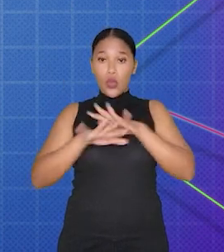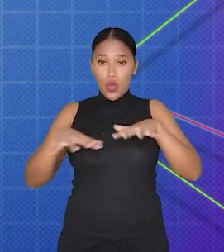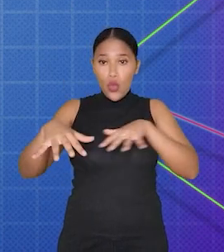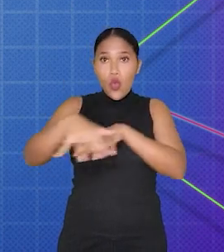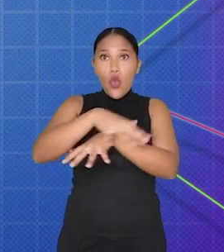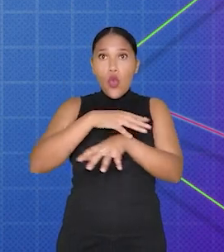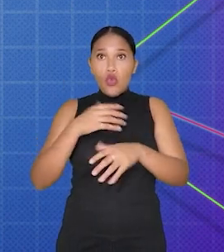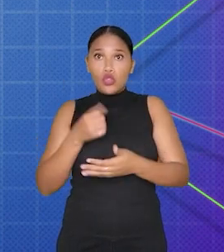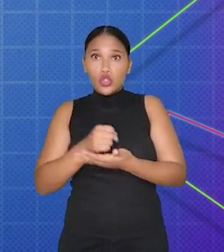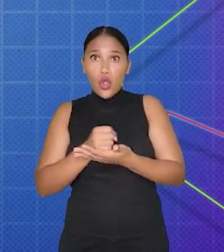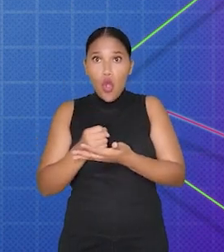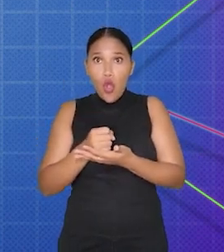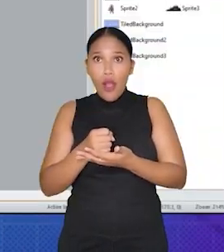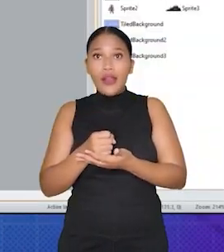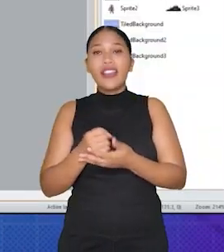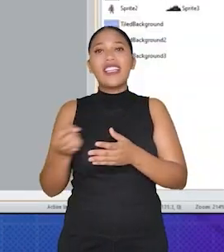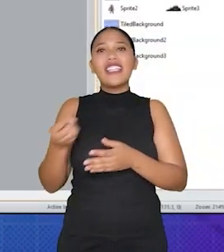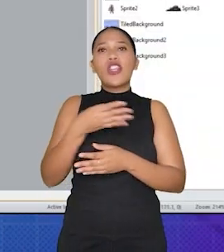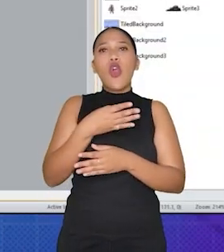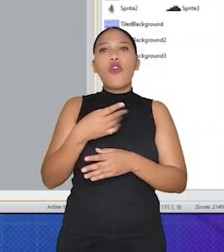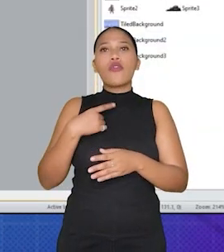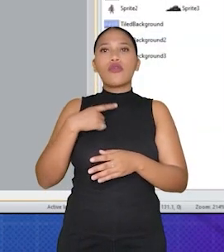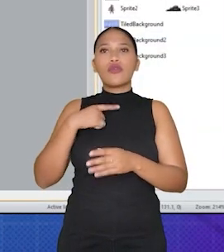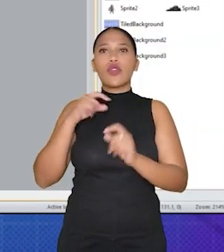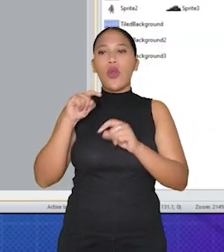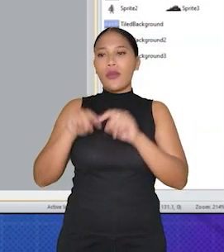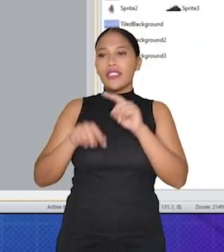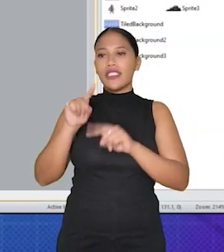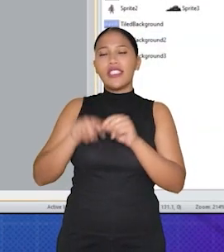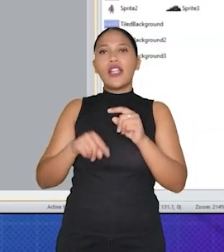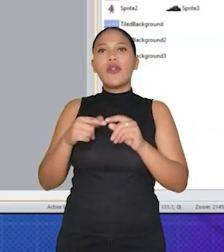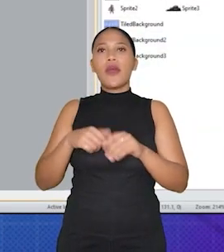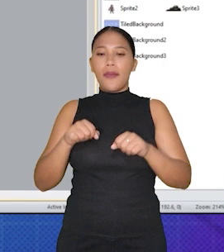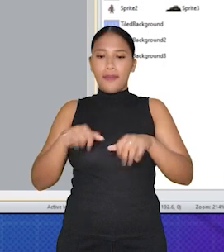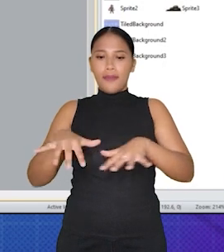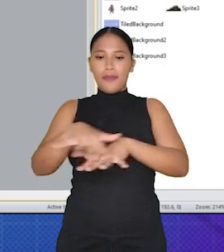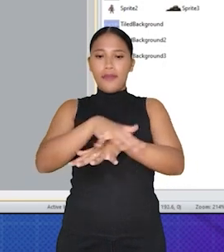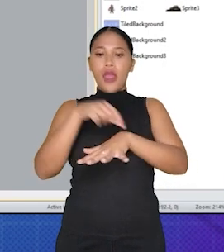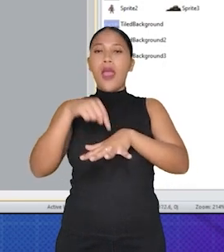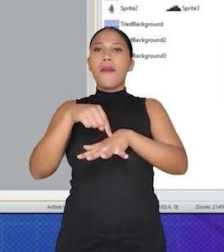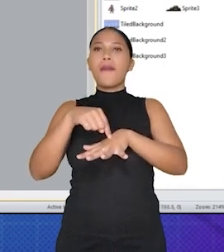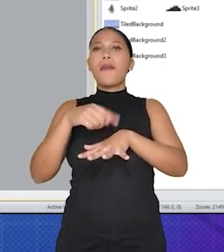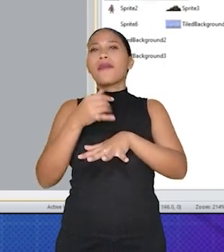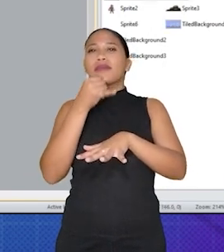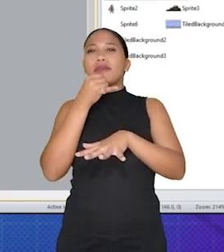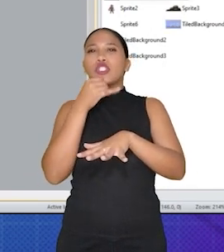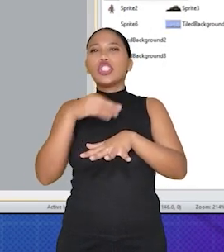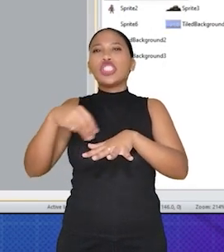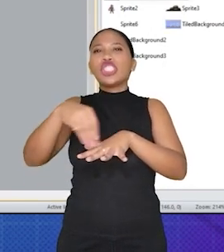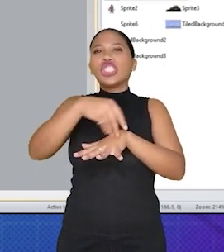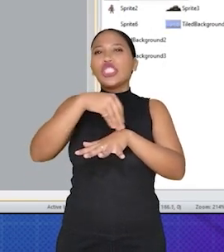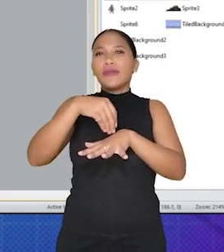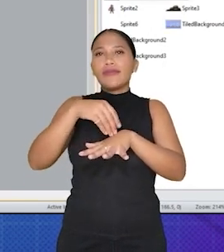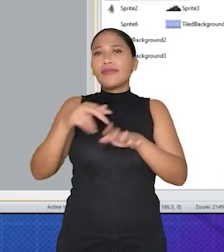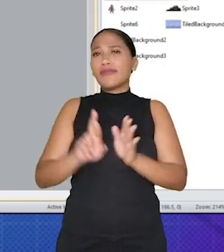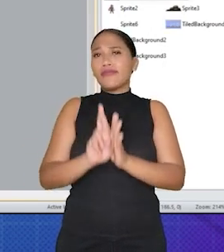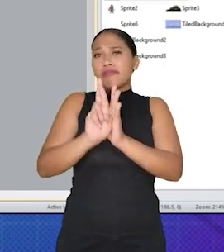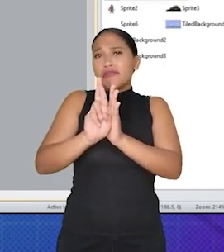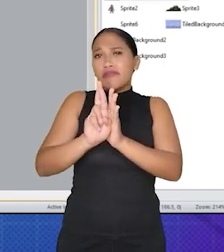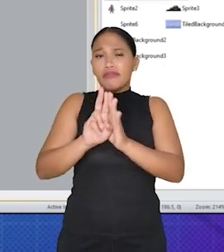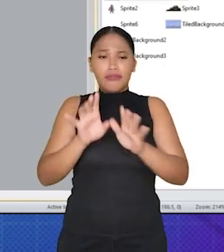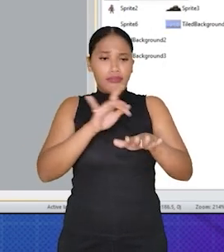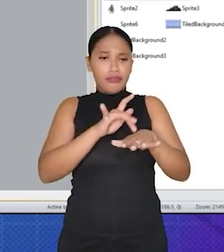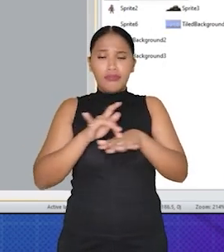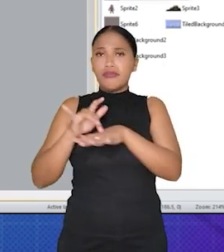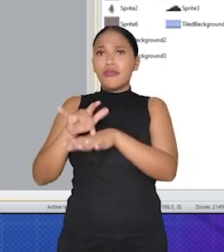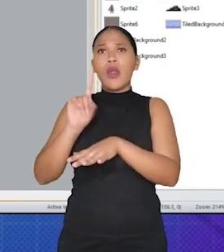siga os seguintes passos. Crie um novo objeto de sprite para representar o chão ou outra superfície sólida. Selecione o objeto